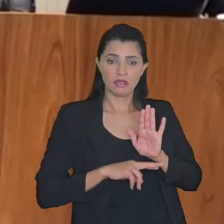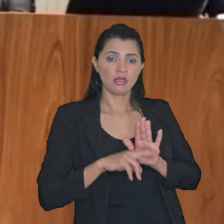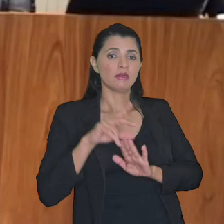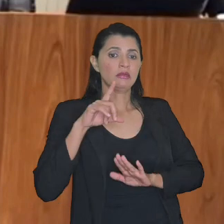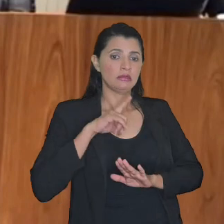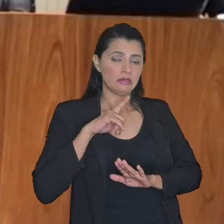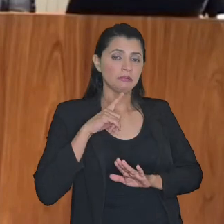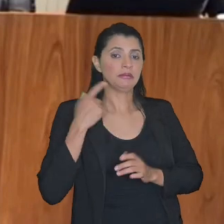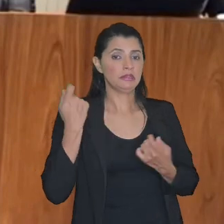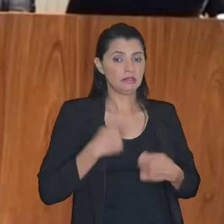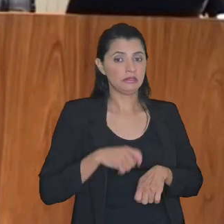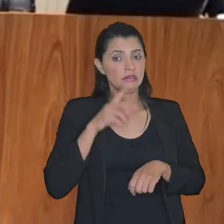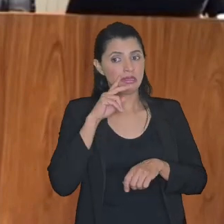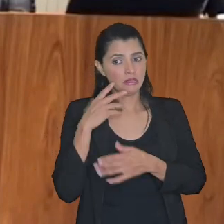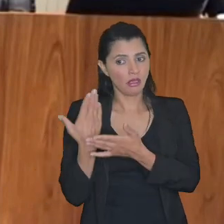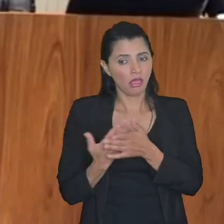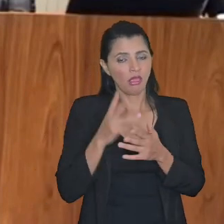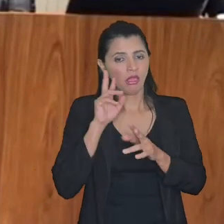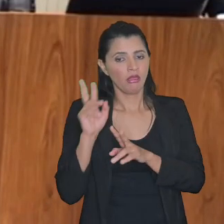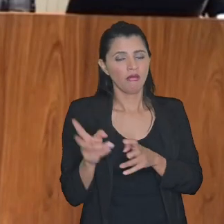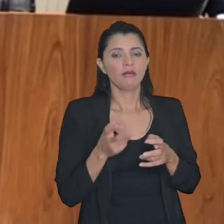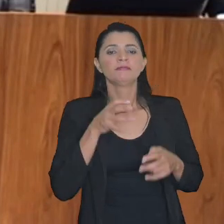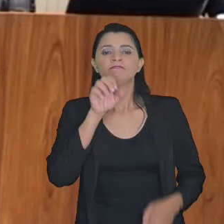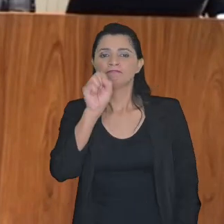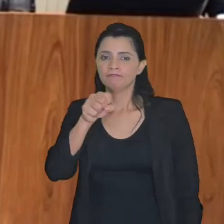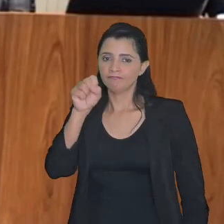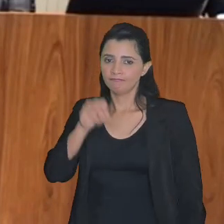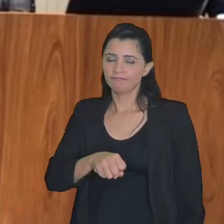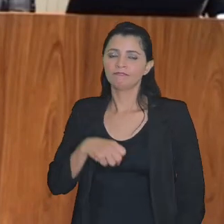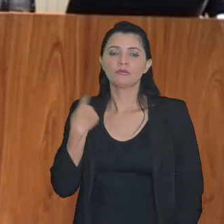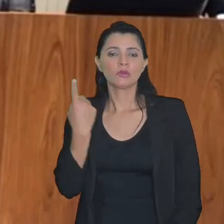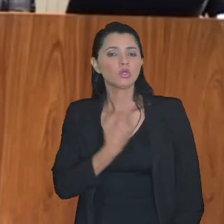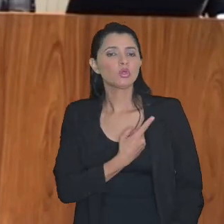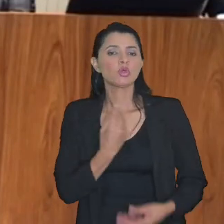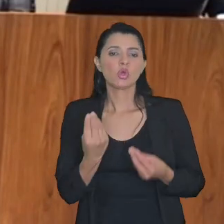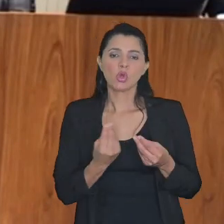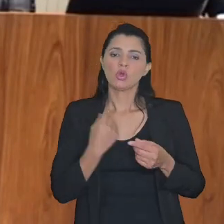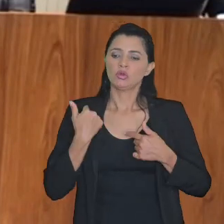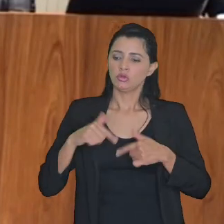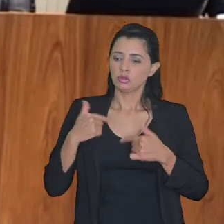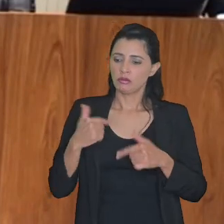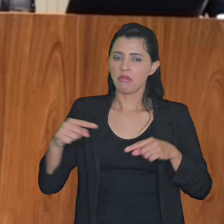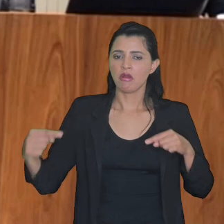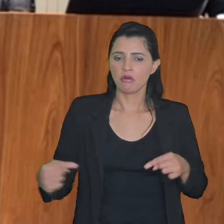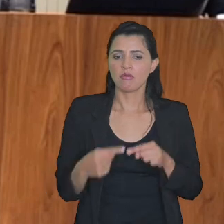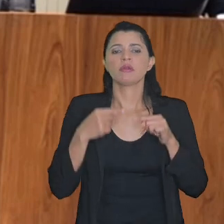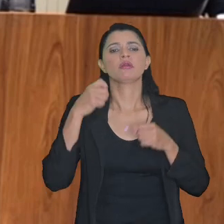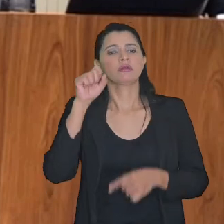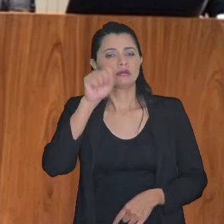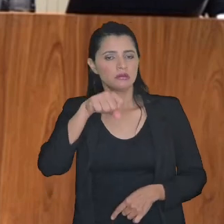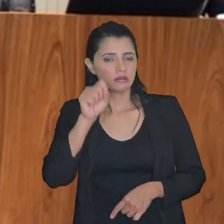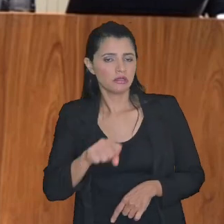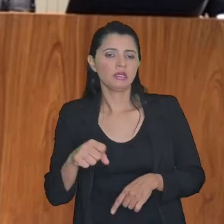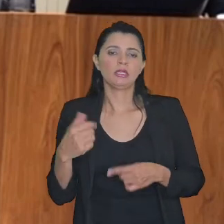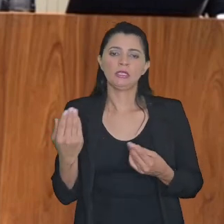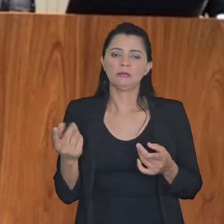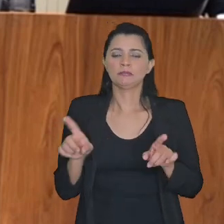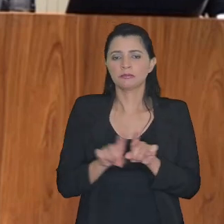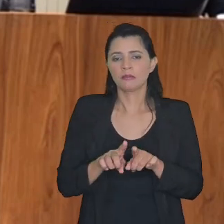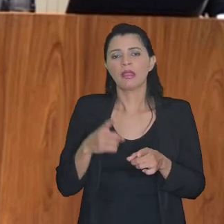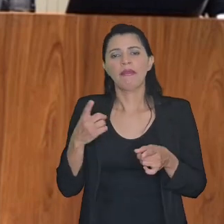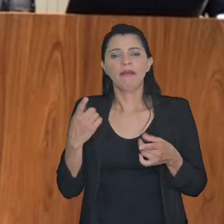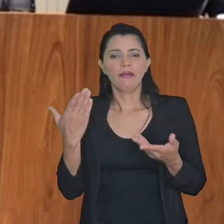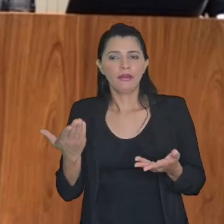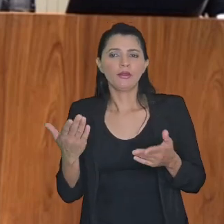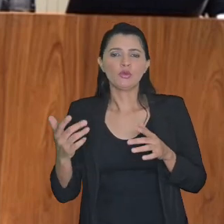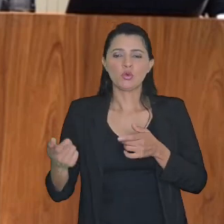tem muito que ver sim com com a nossa atividade e não só